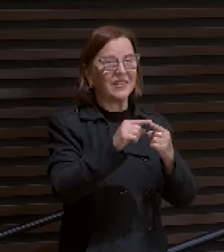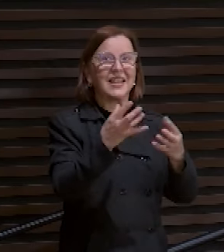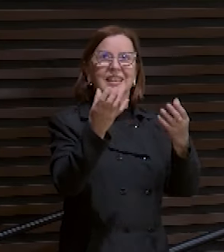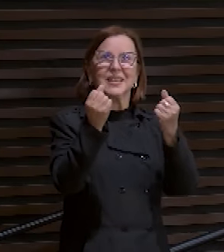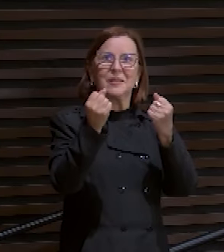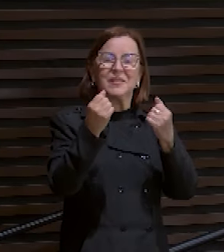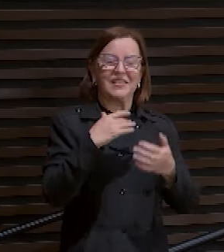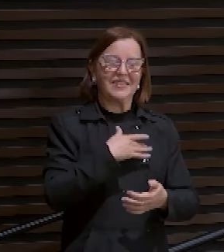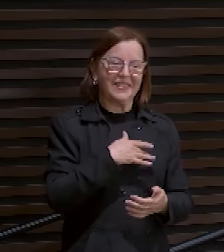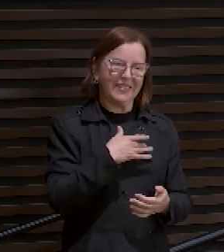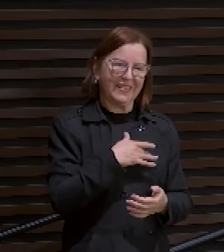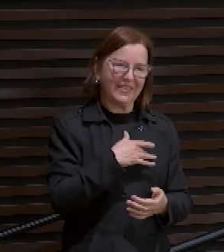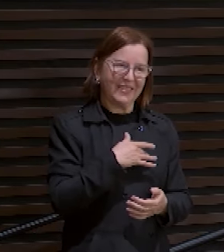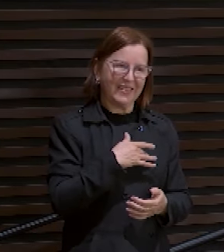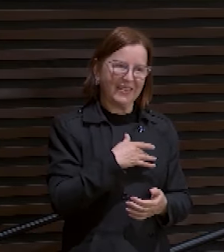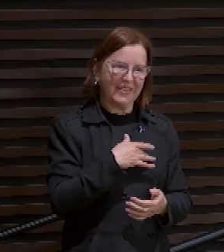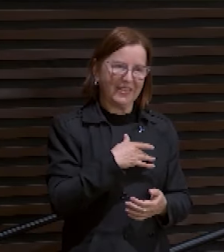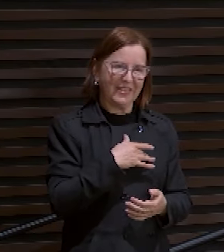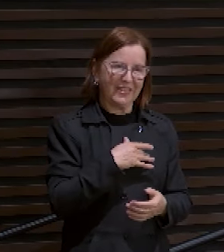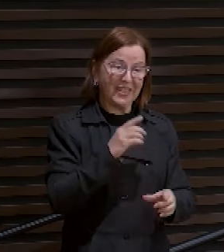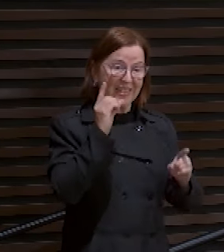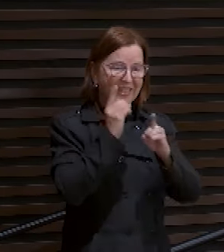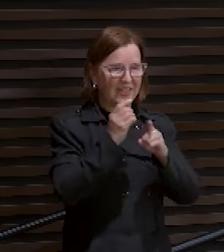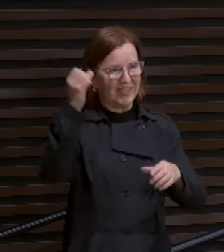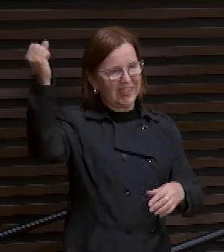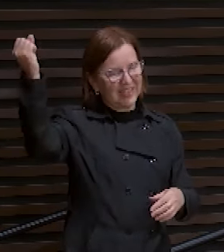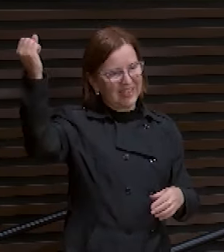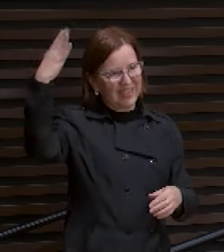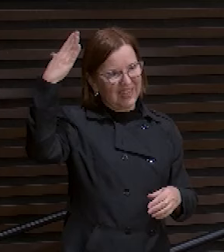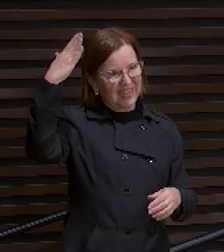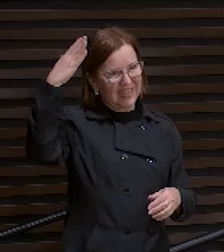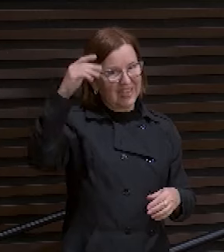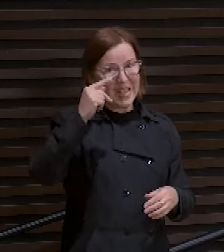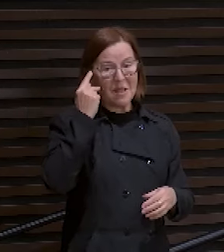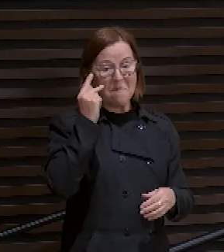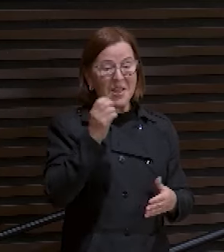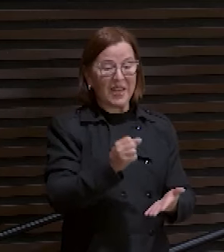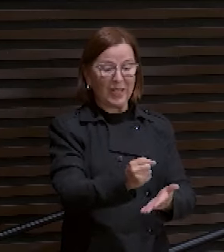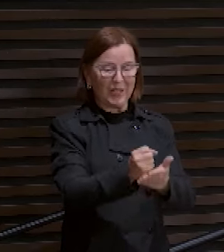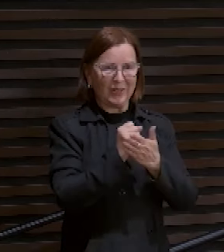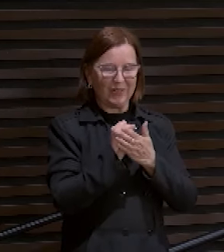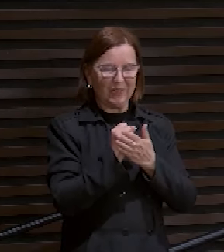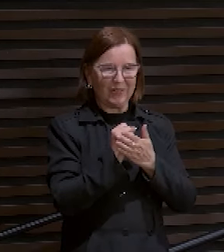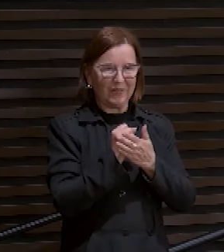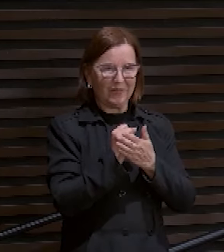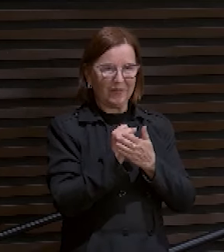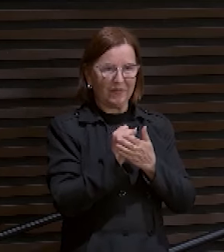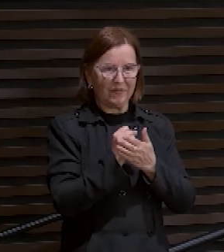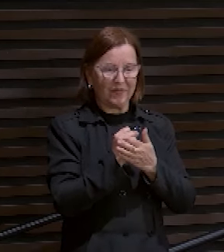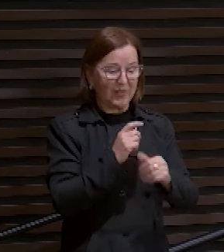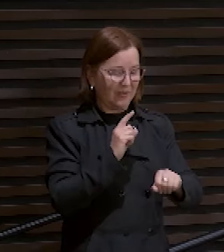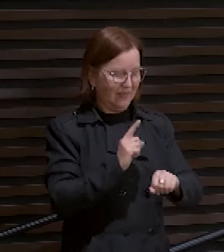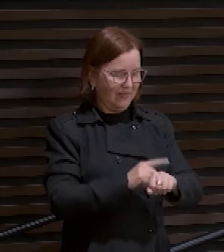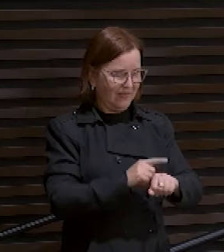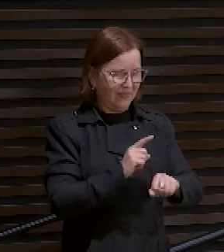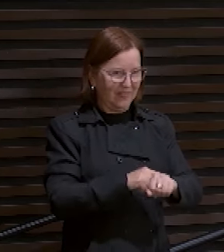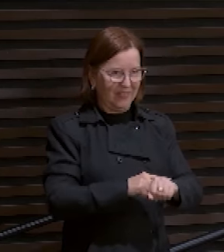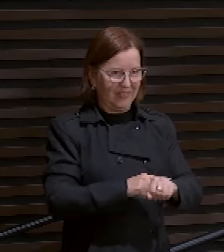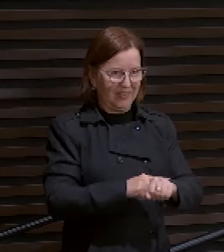misericórdia e acharmos graça para socorro em ocasião